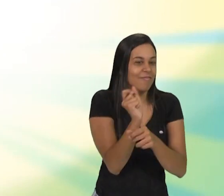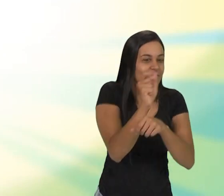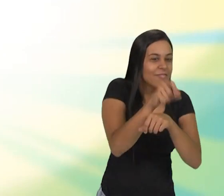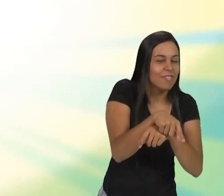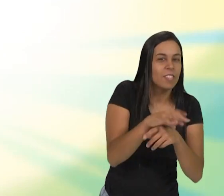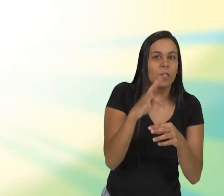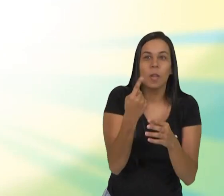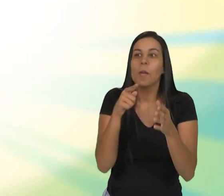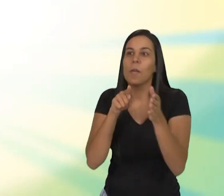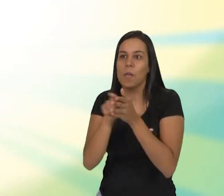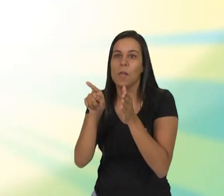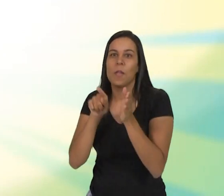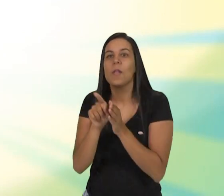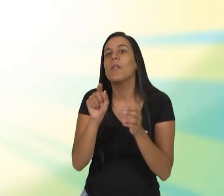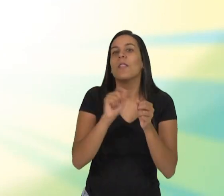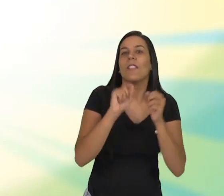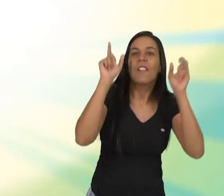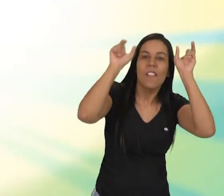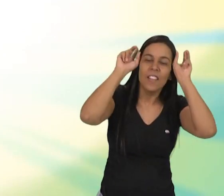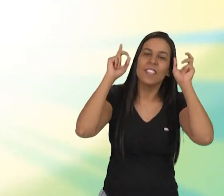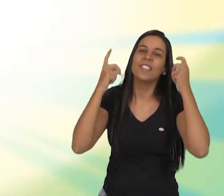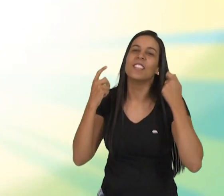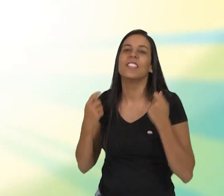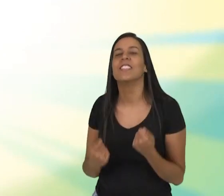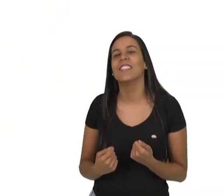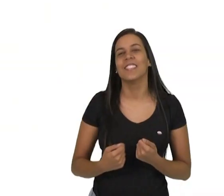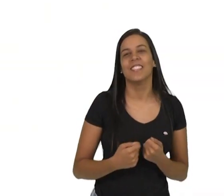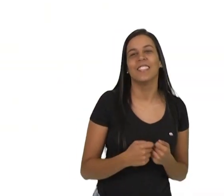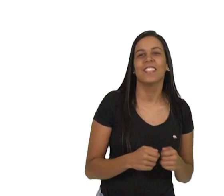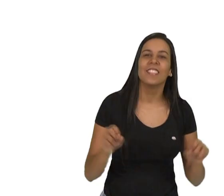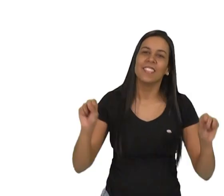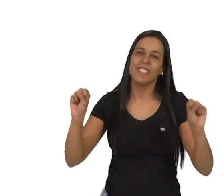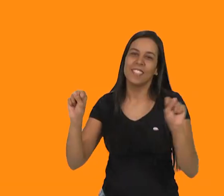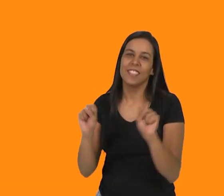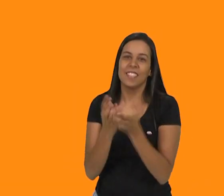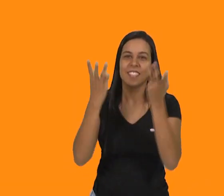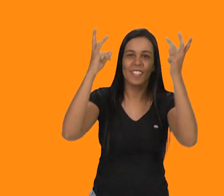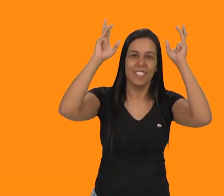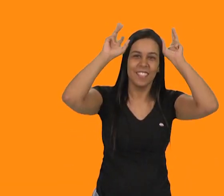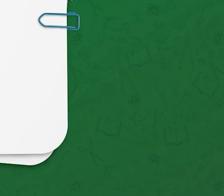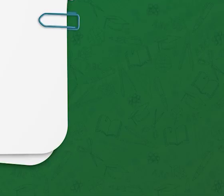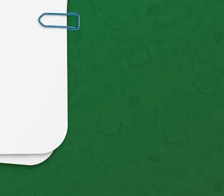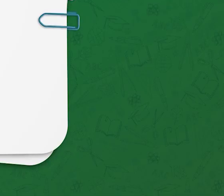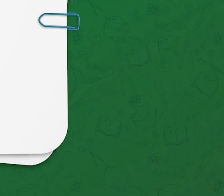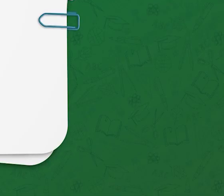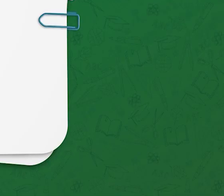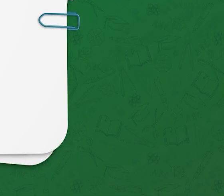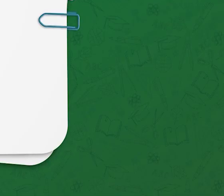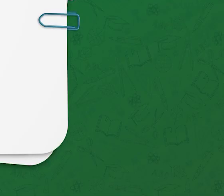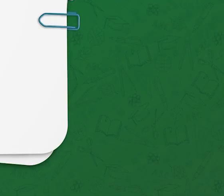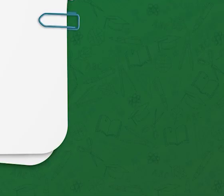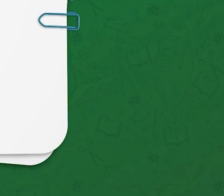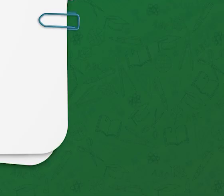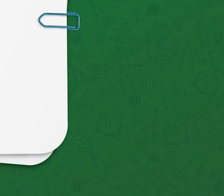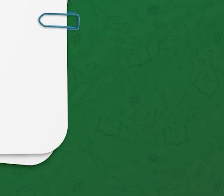abacaxi não tem semente Tudo que a pergunta a Luna faz E se eu... Luna